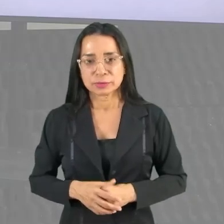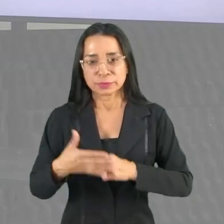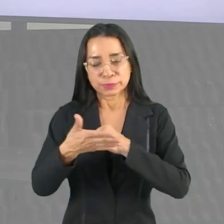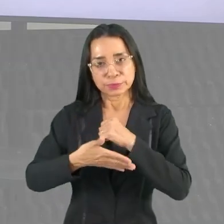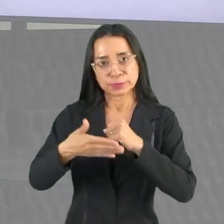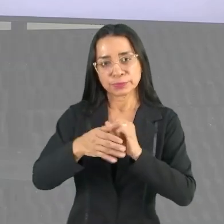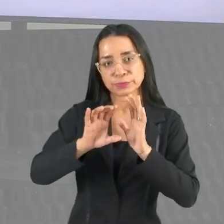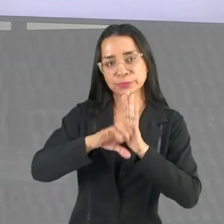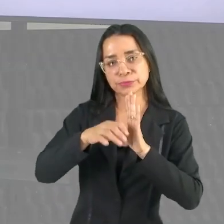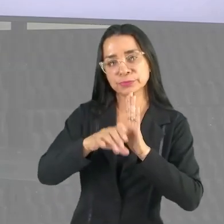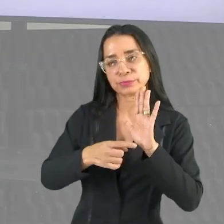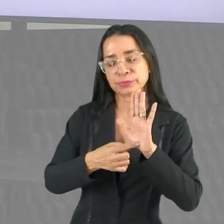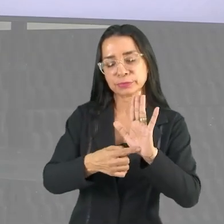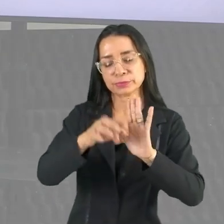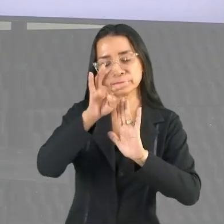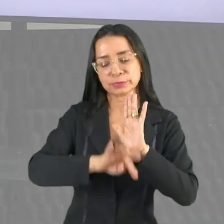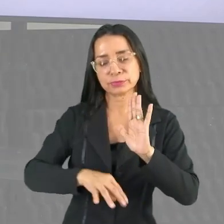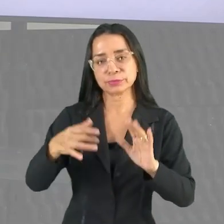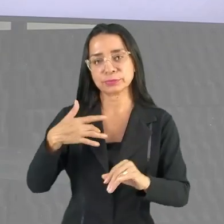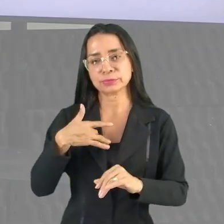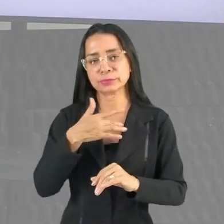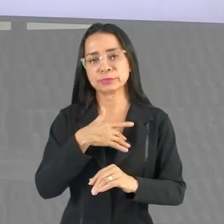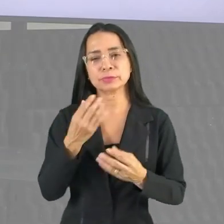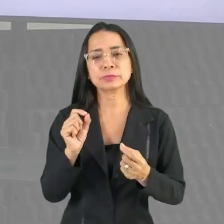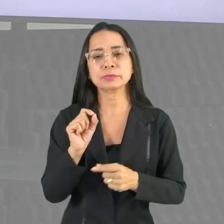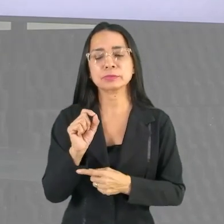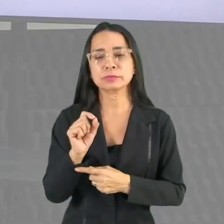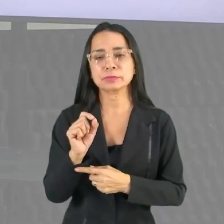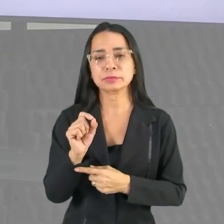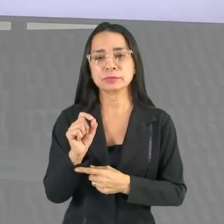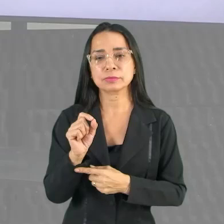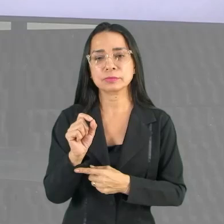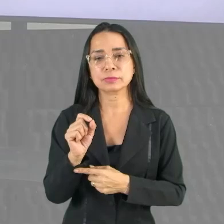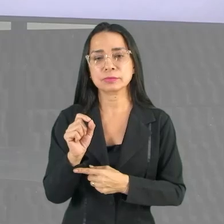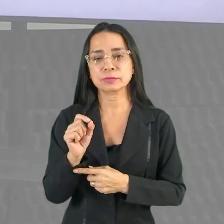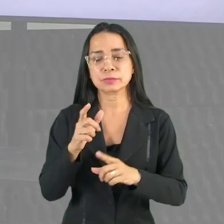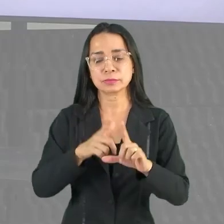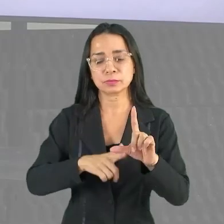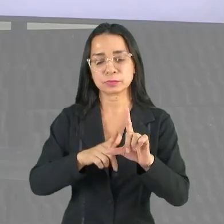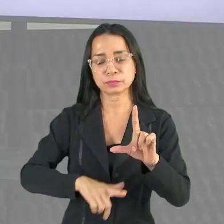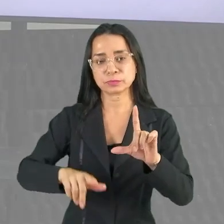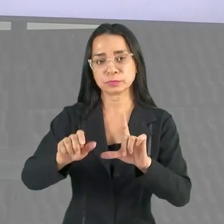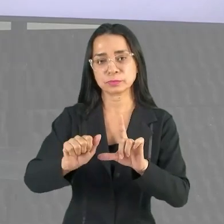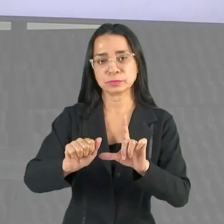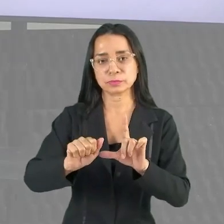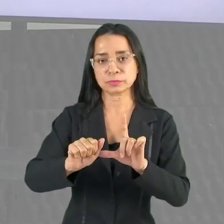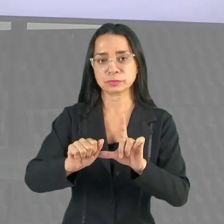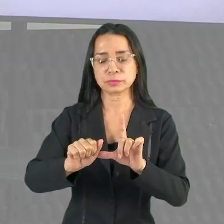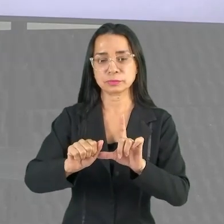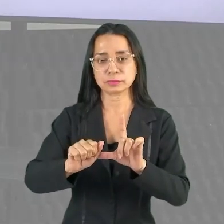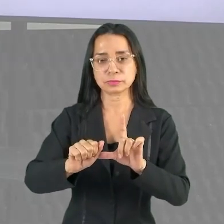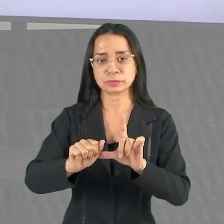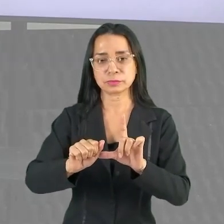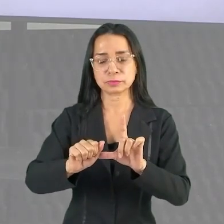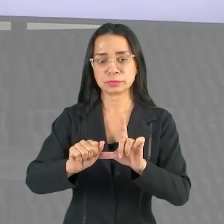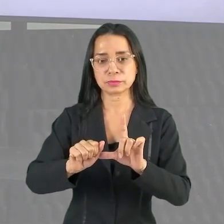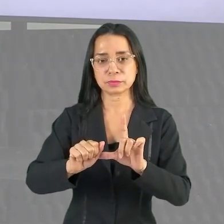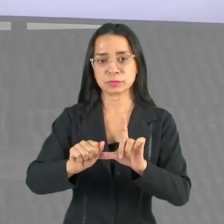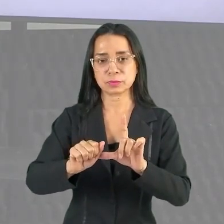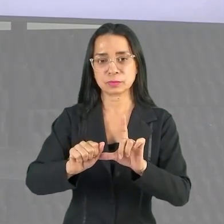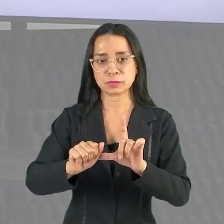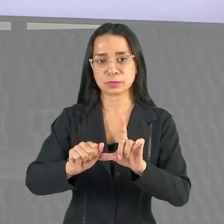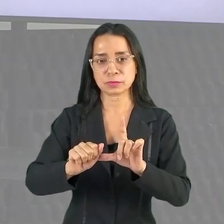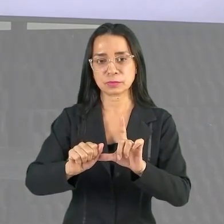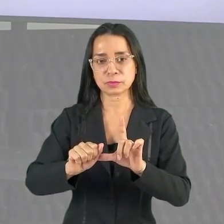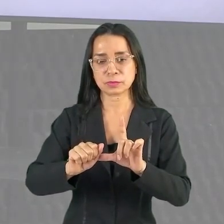a saúde é consequência direta da letra A. Adoção de um estilo de vida ativo